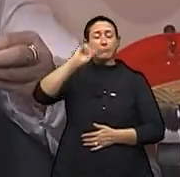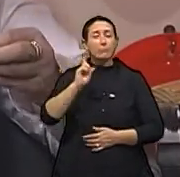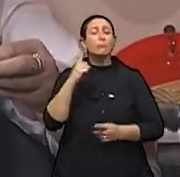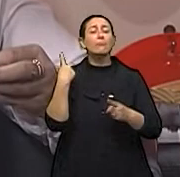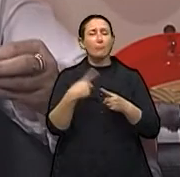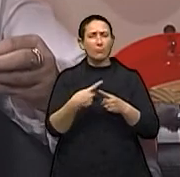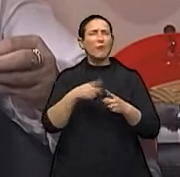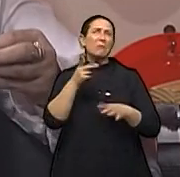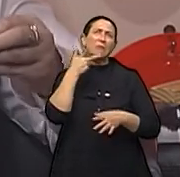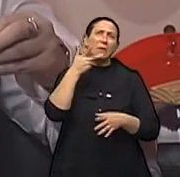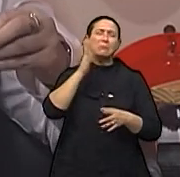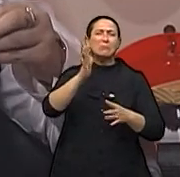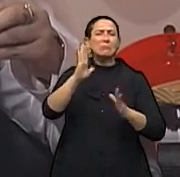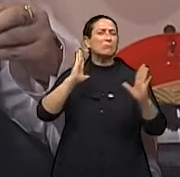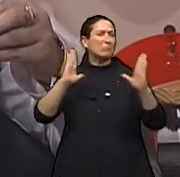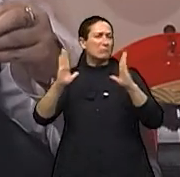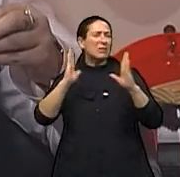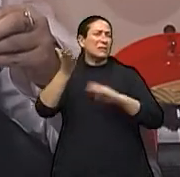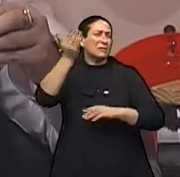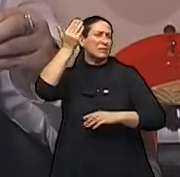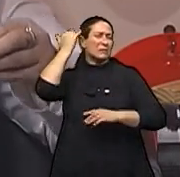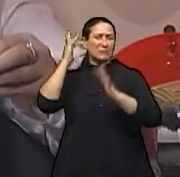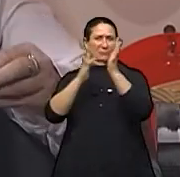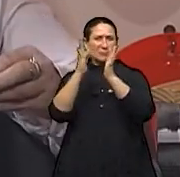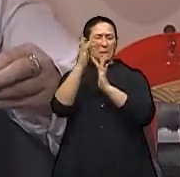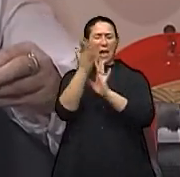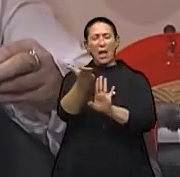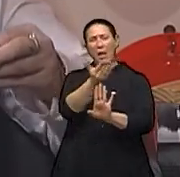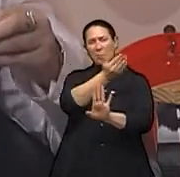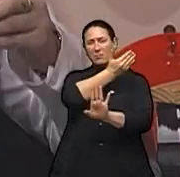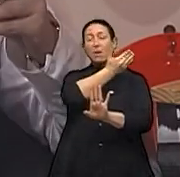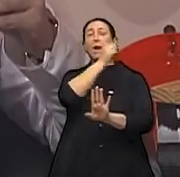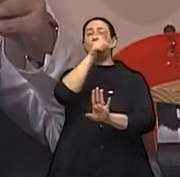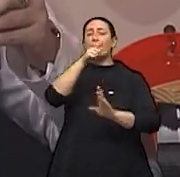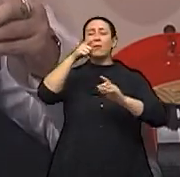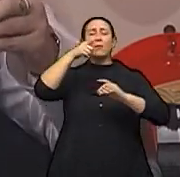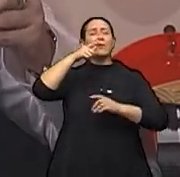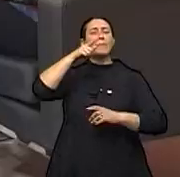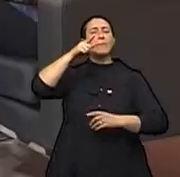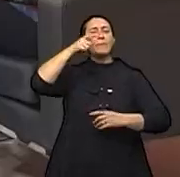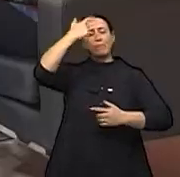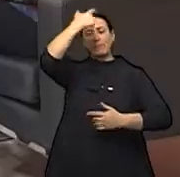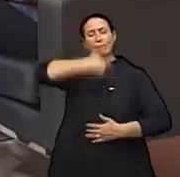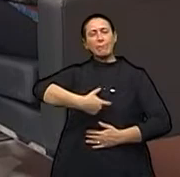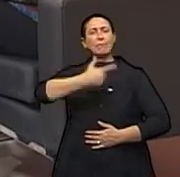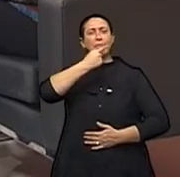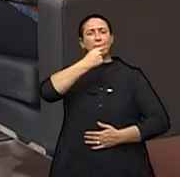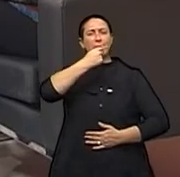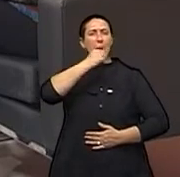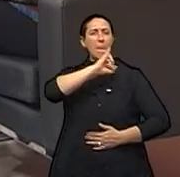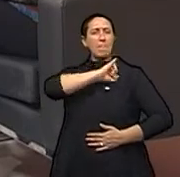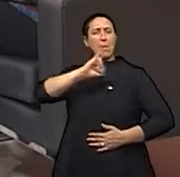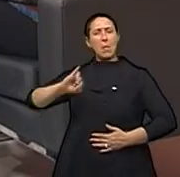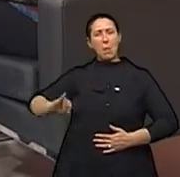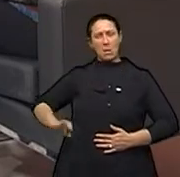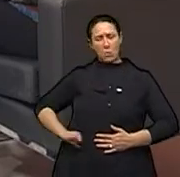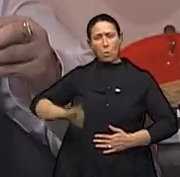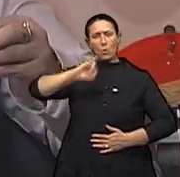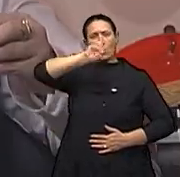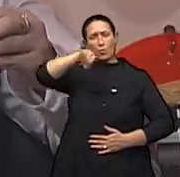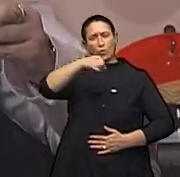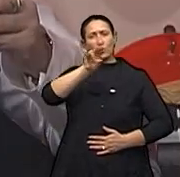d.C., na época do imperador Justiniano, foi convocado um concílio de Constantinopla,